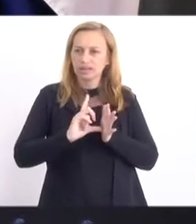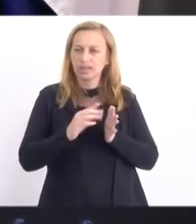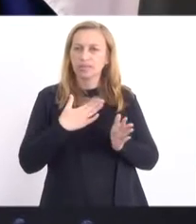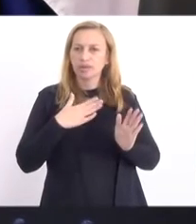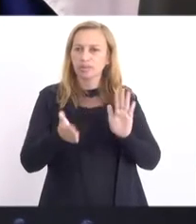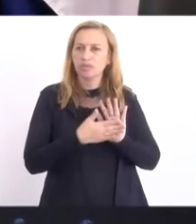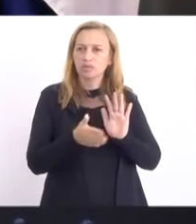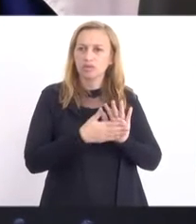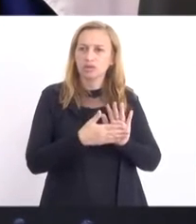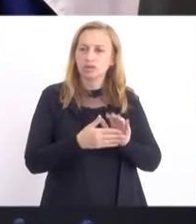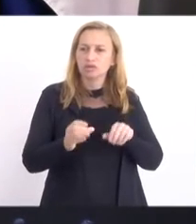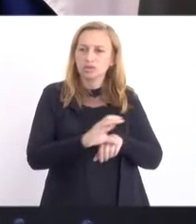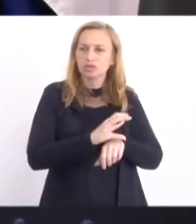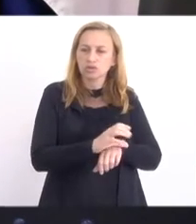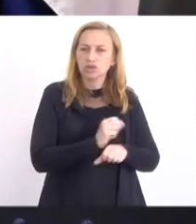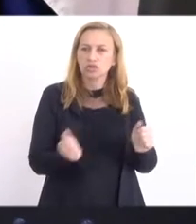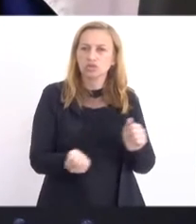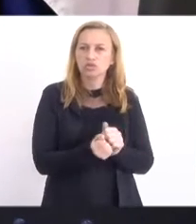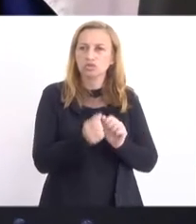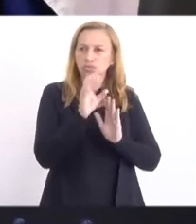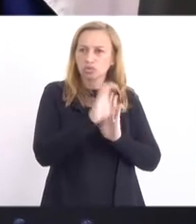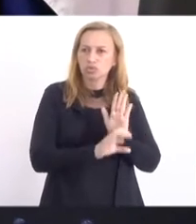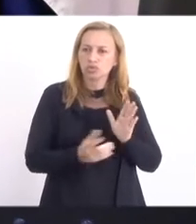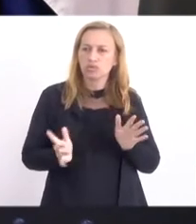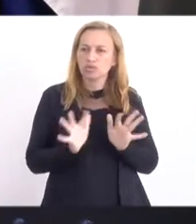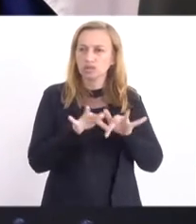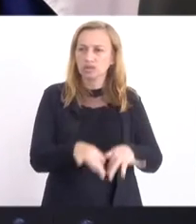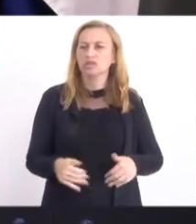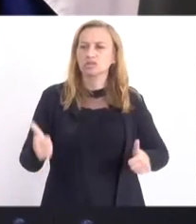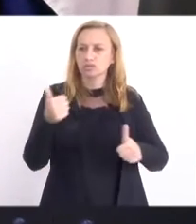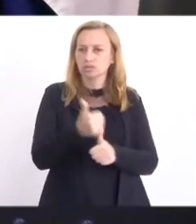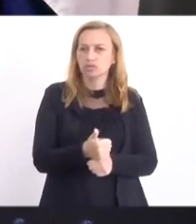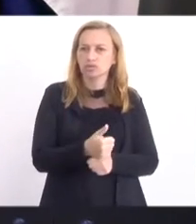proposta é pela constitucionalidade com emenda, concluindo por substitutivo.